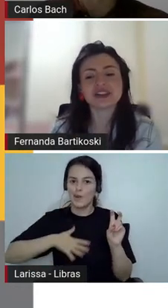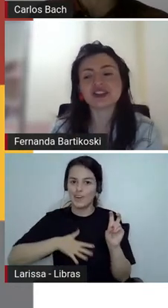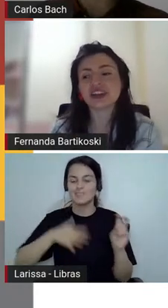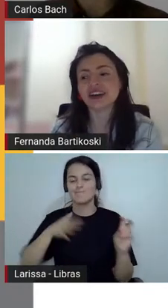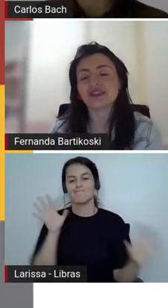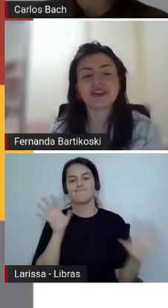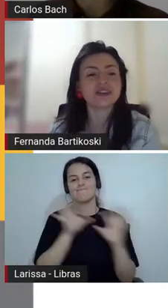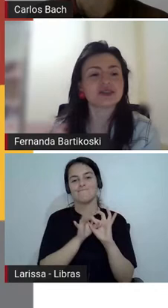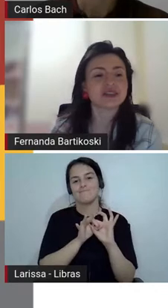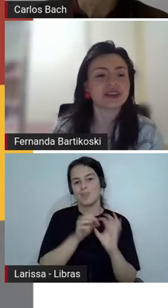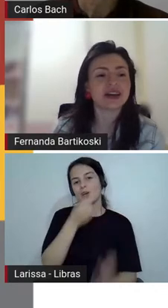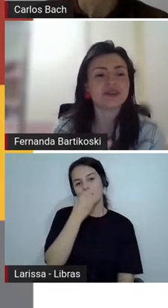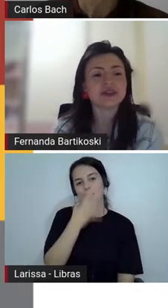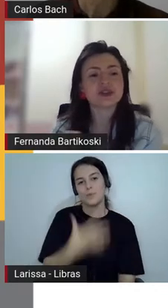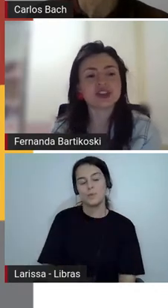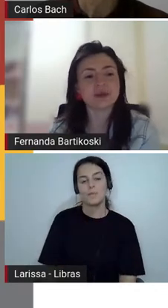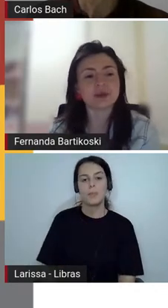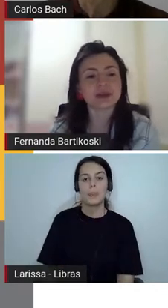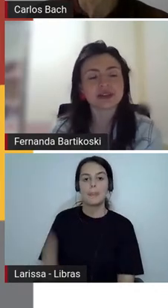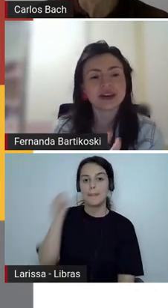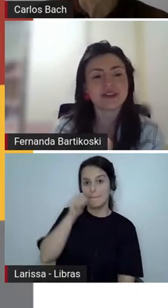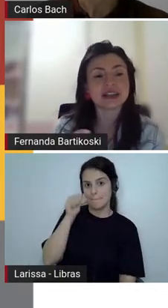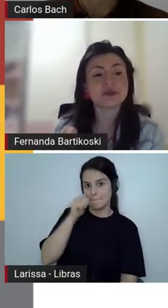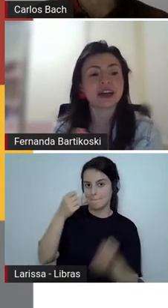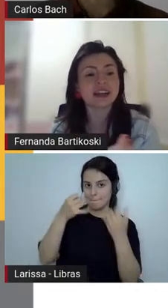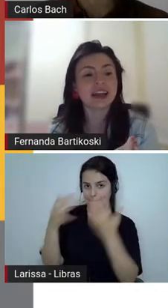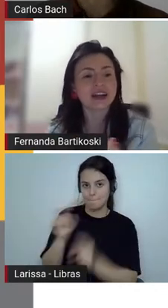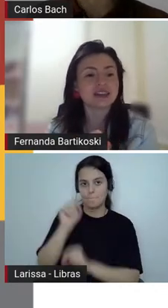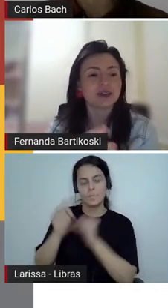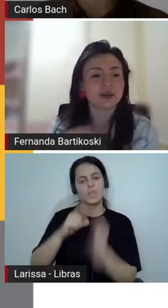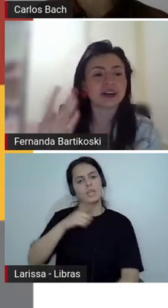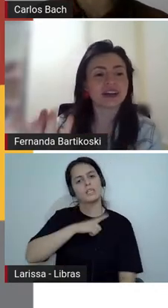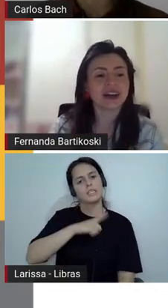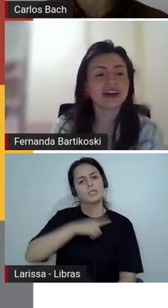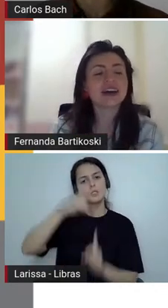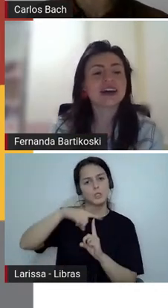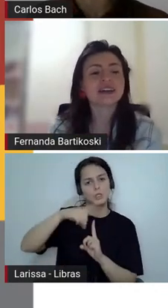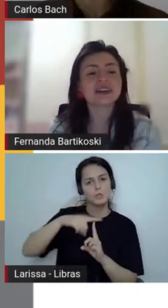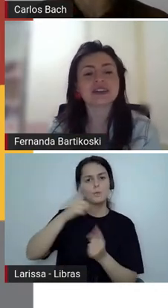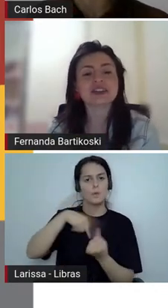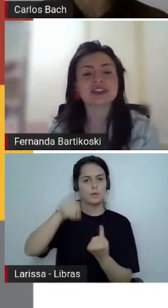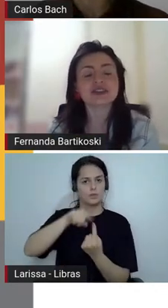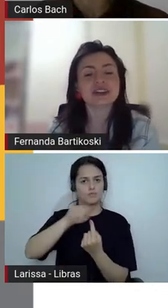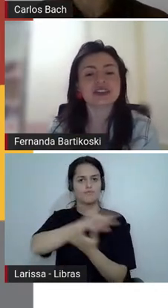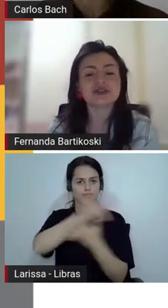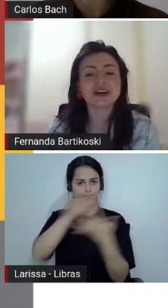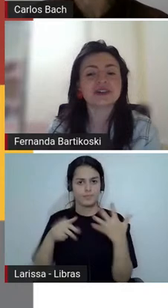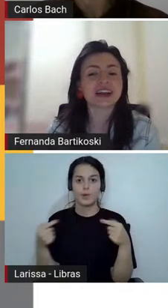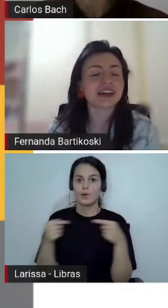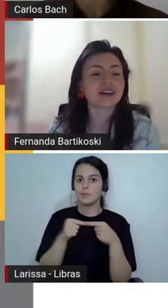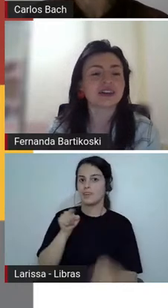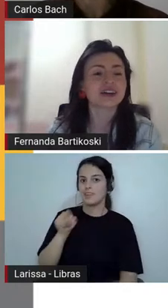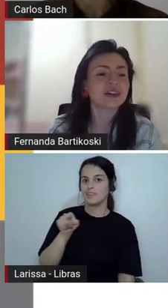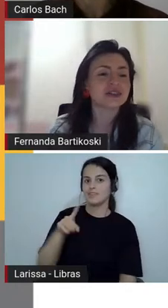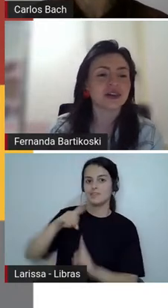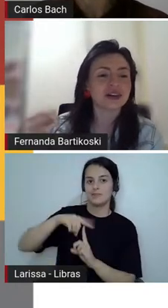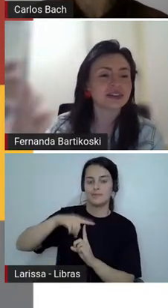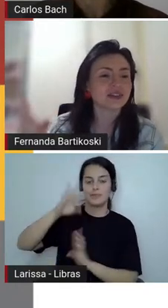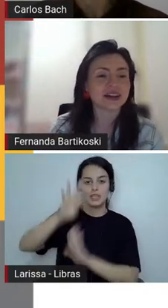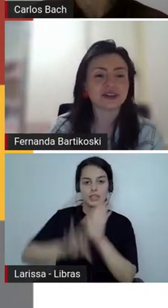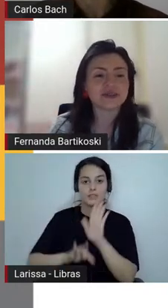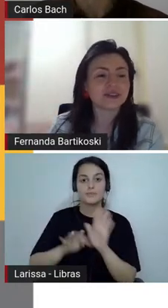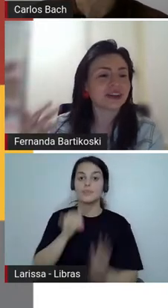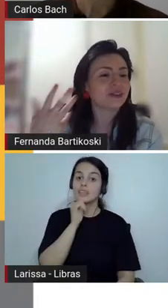a gente tem vários, né, vários tipos, várias finalidades da crônica, né, então, a gente vai encontrar aquela crônica